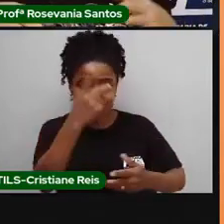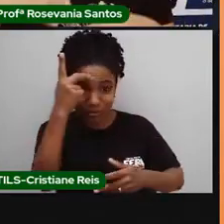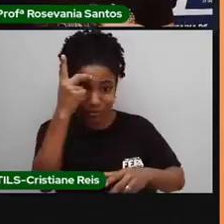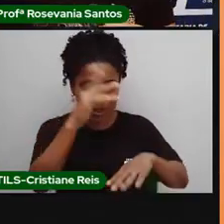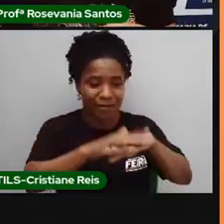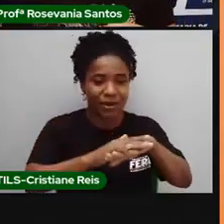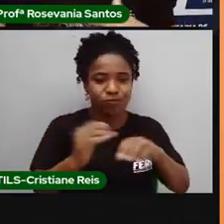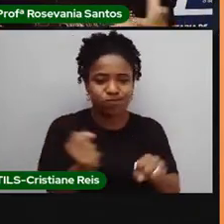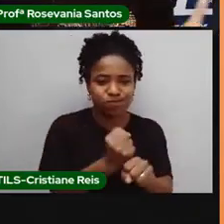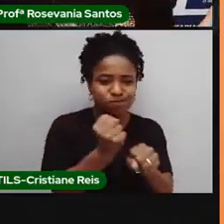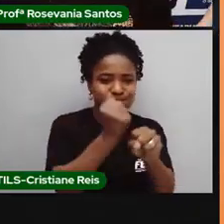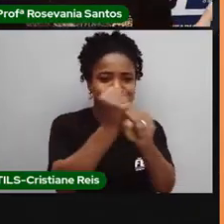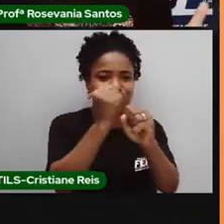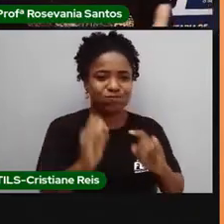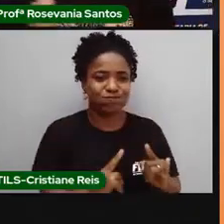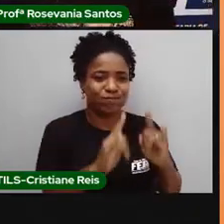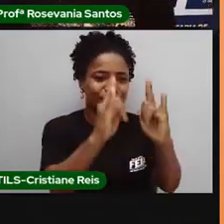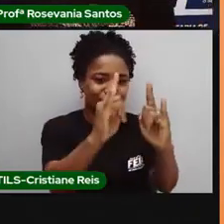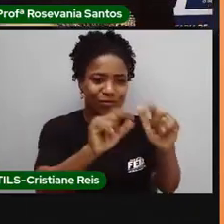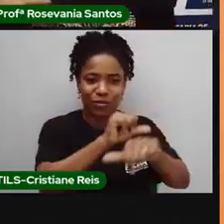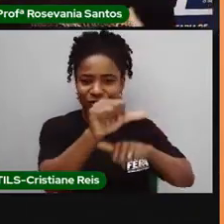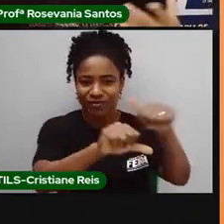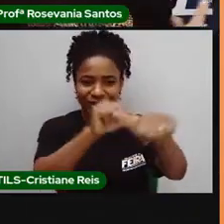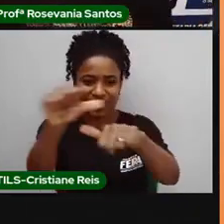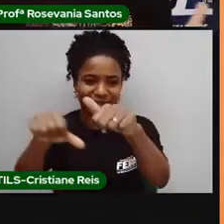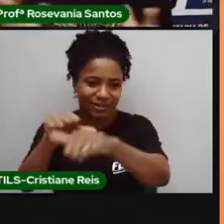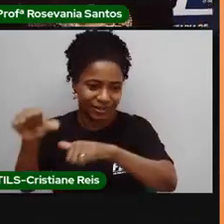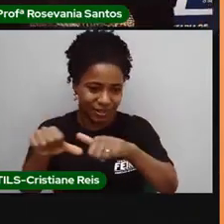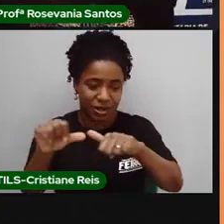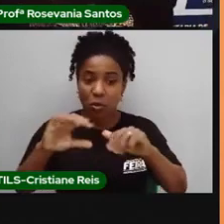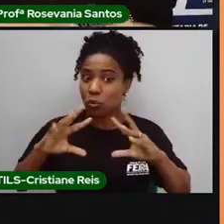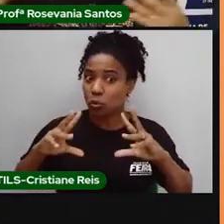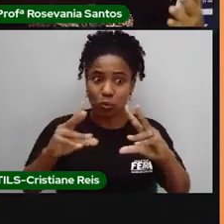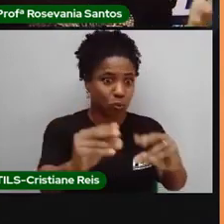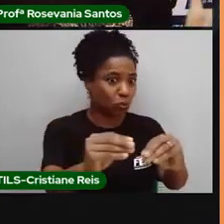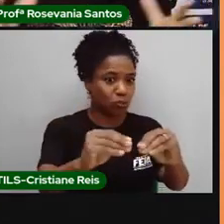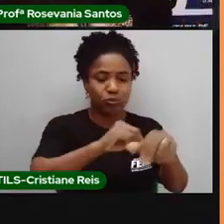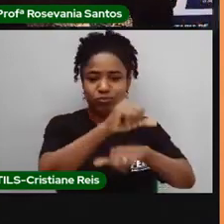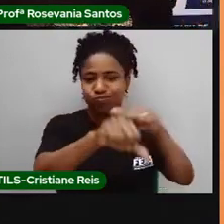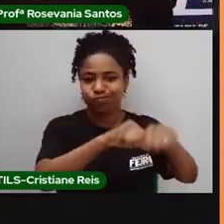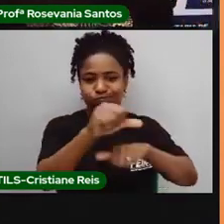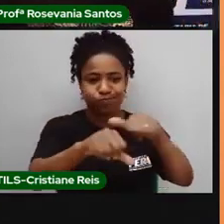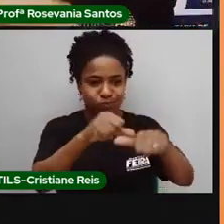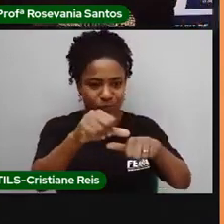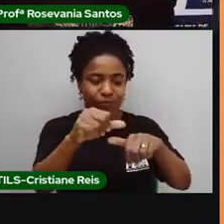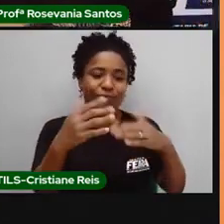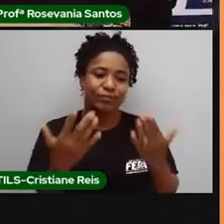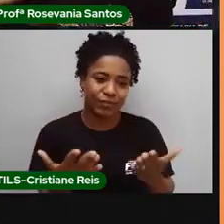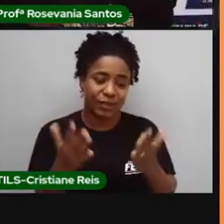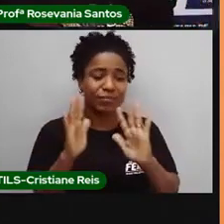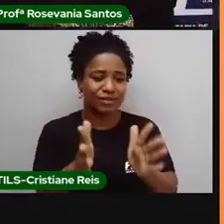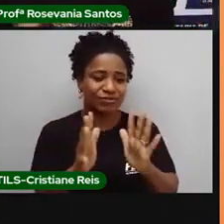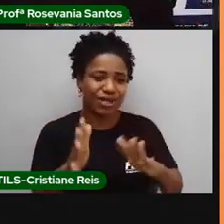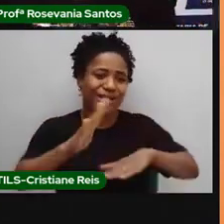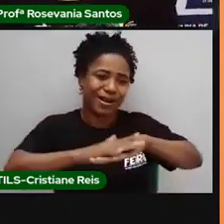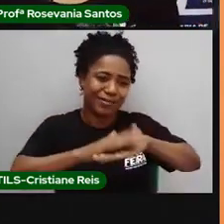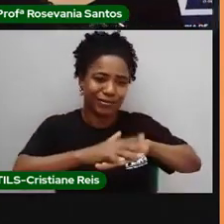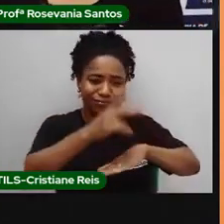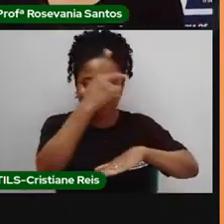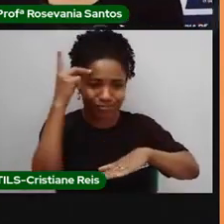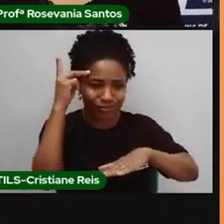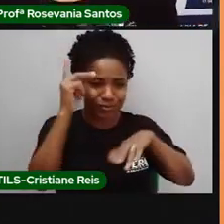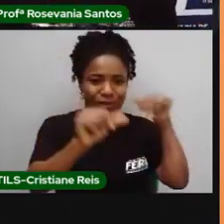de assim, é alterada pelo homem. Ou totalmente alterada, ou mais ou menos alterada, não importa, mas que já houve, né,